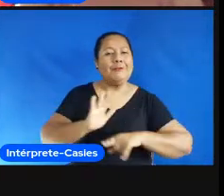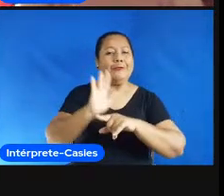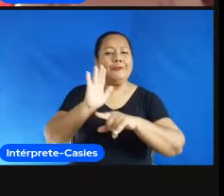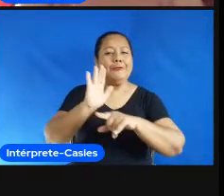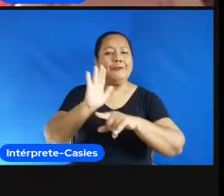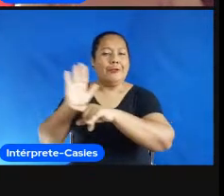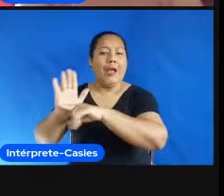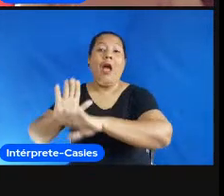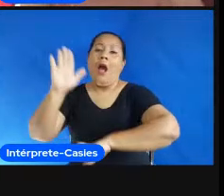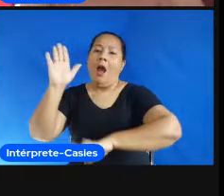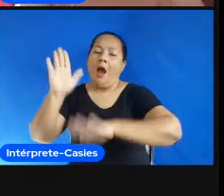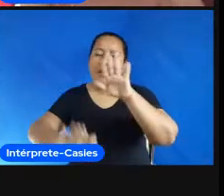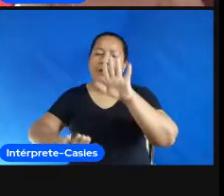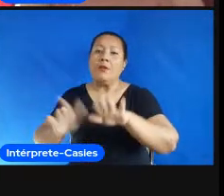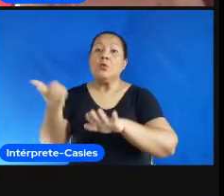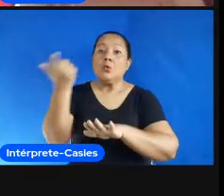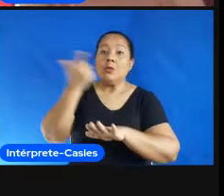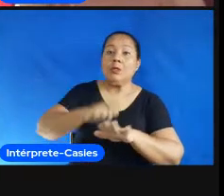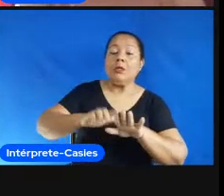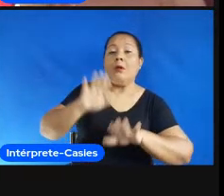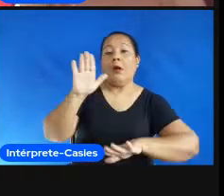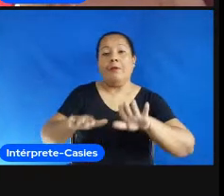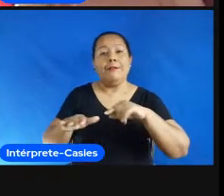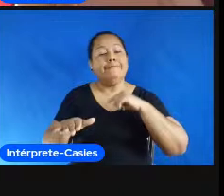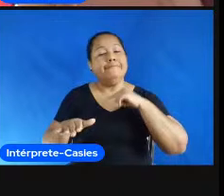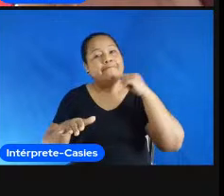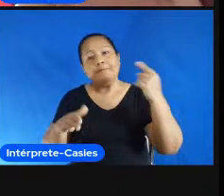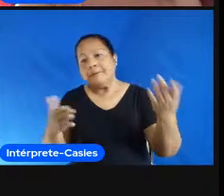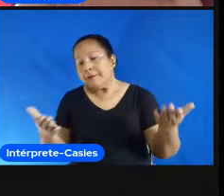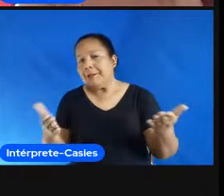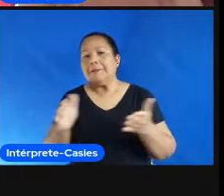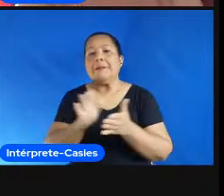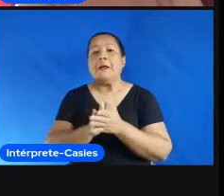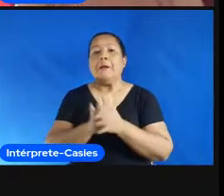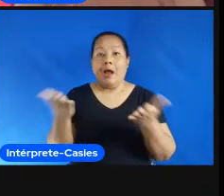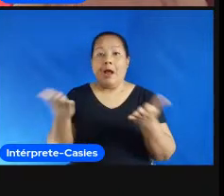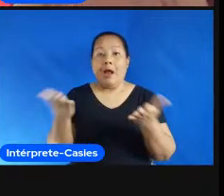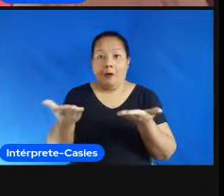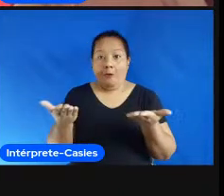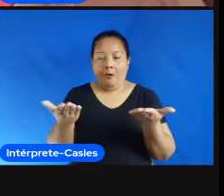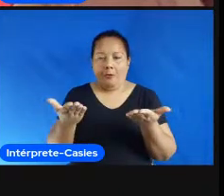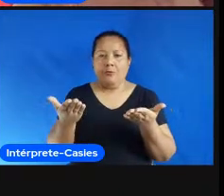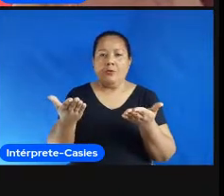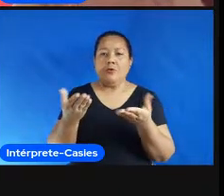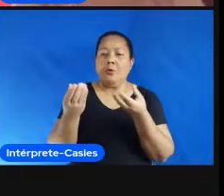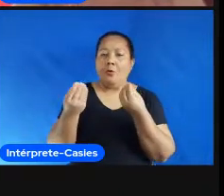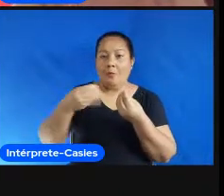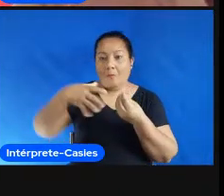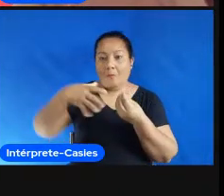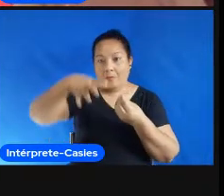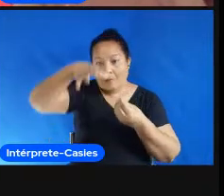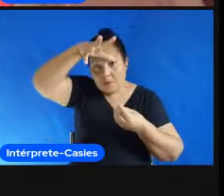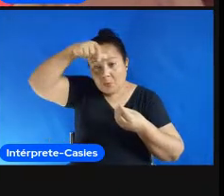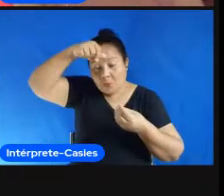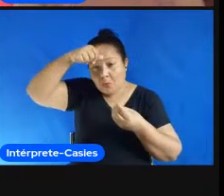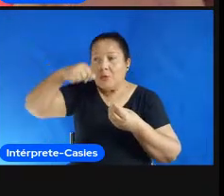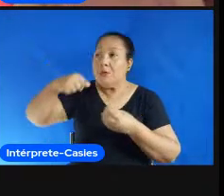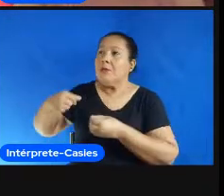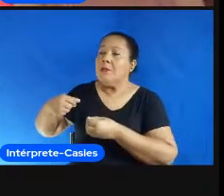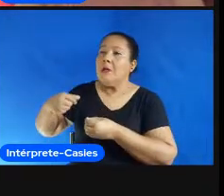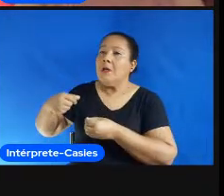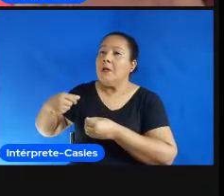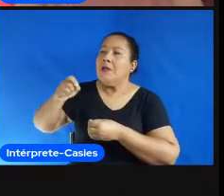muitas vezes não chegam né então é importante essa interação que a gente está fazendo aqui a partir do estado do Mato Grosso com outras regiões do